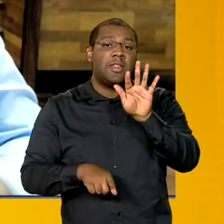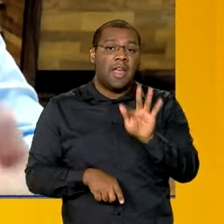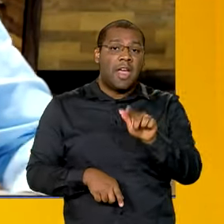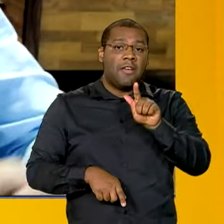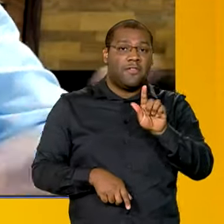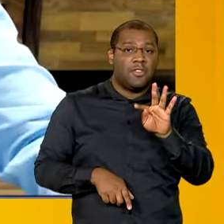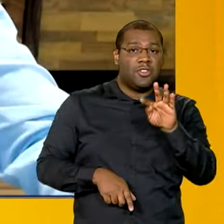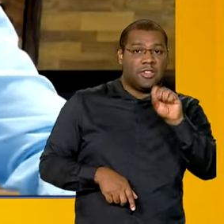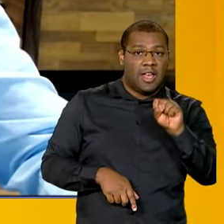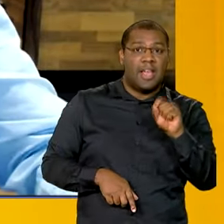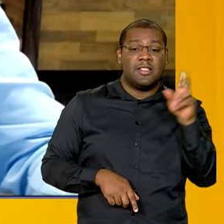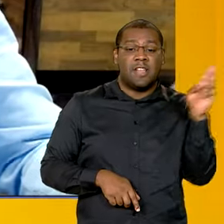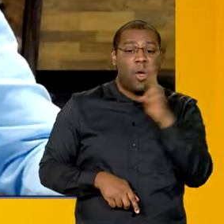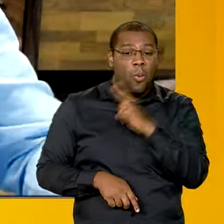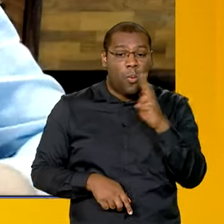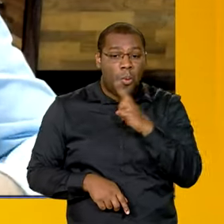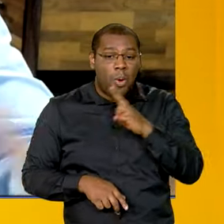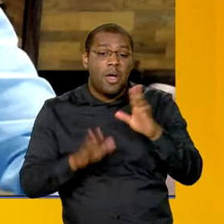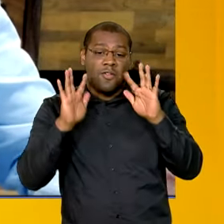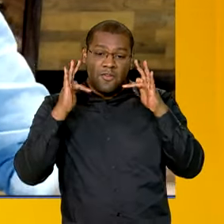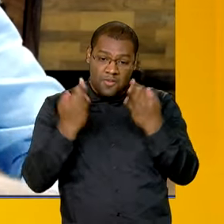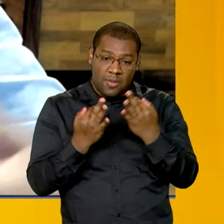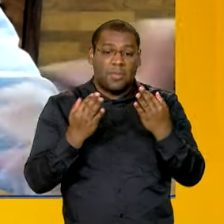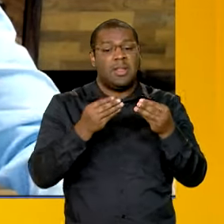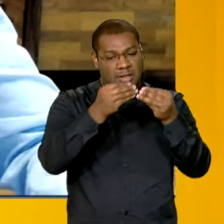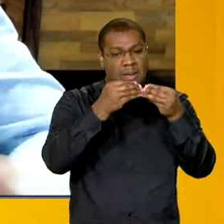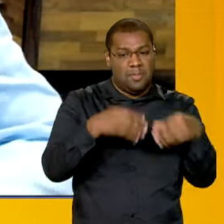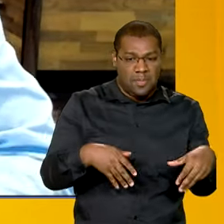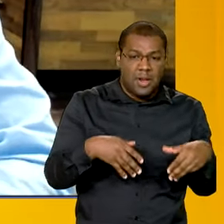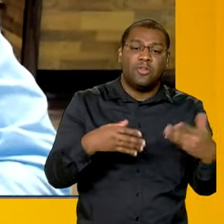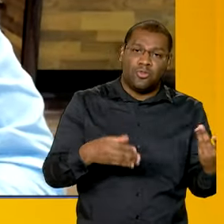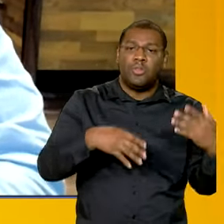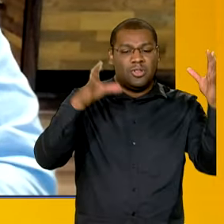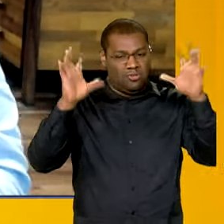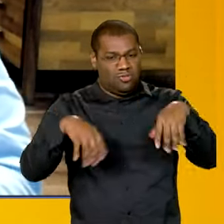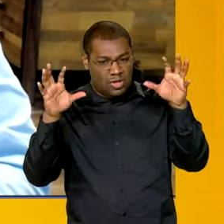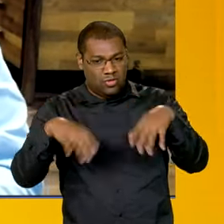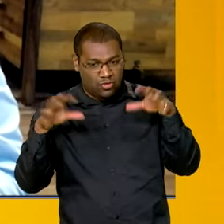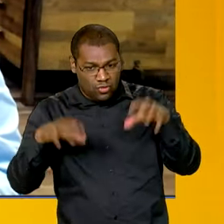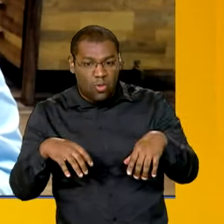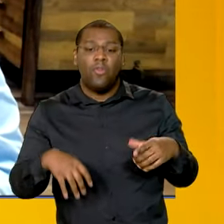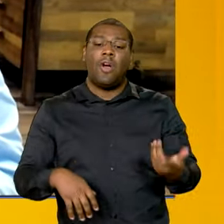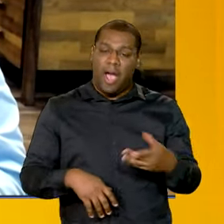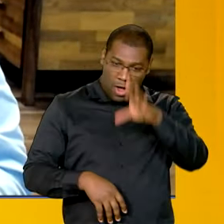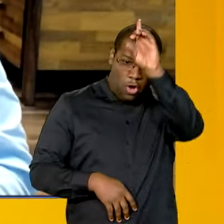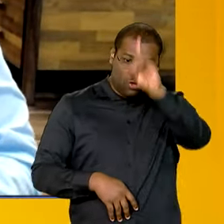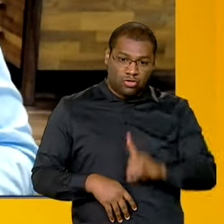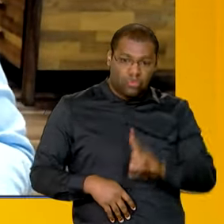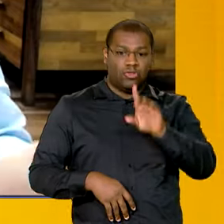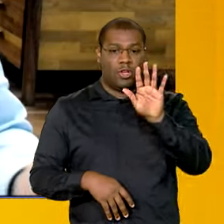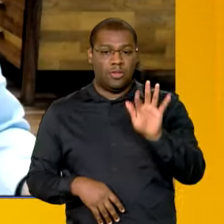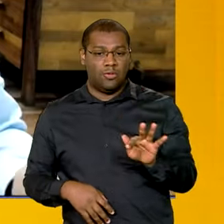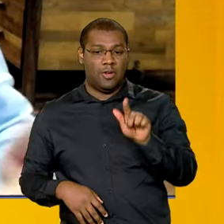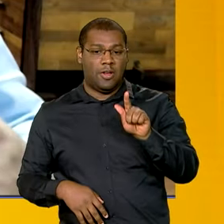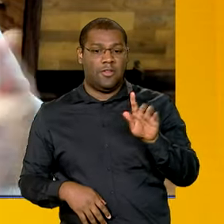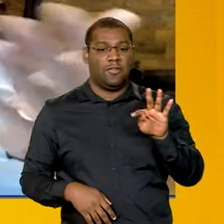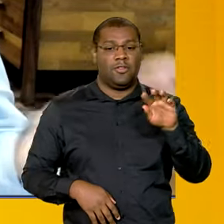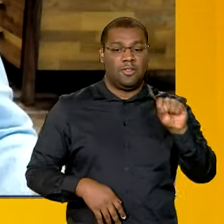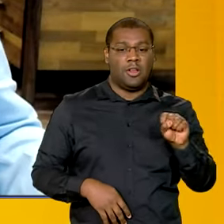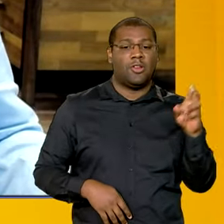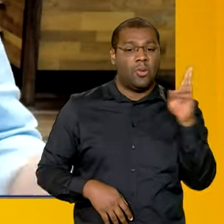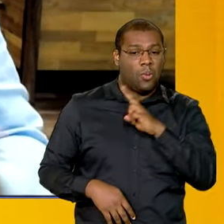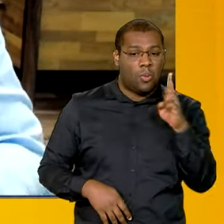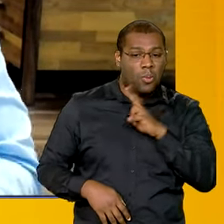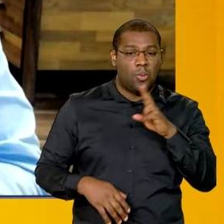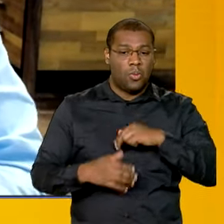famílias atingidas nos territórios que estão enquadrados no processo de calamidade. Para as